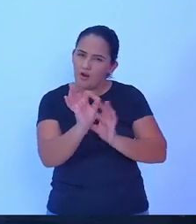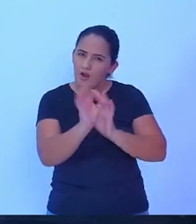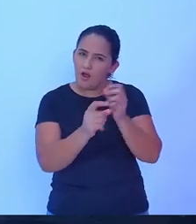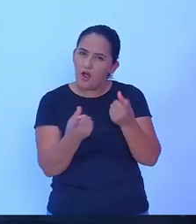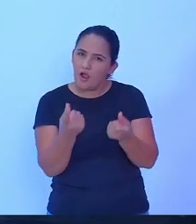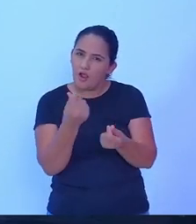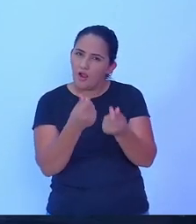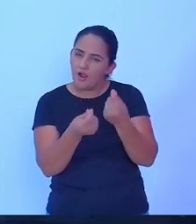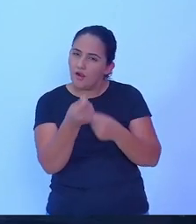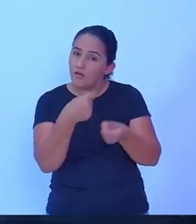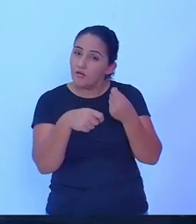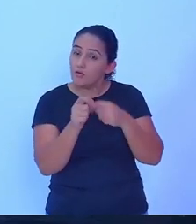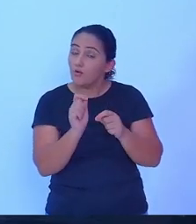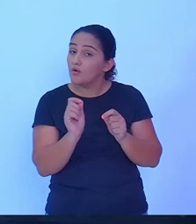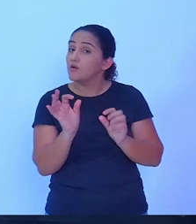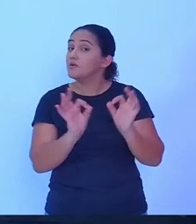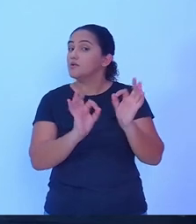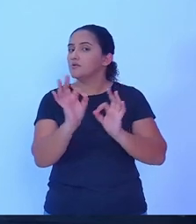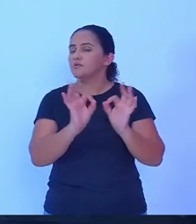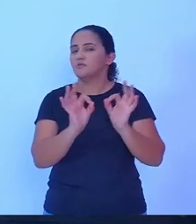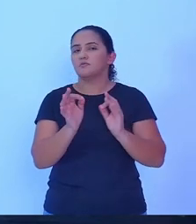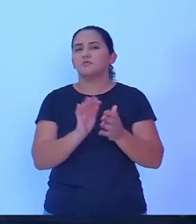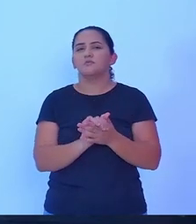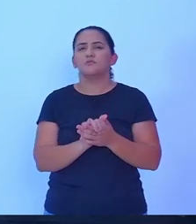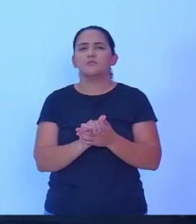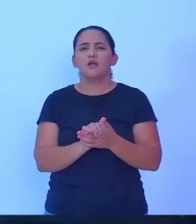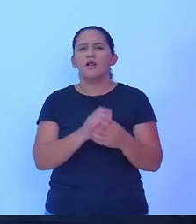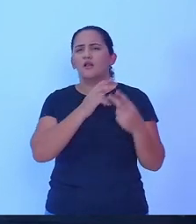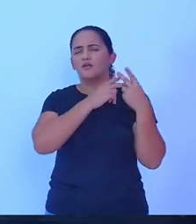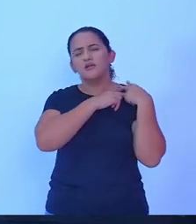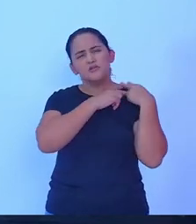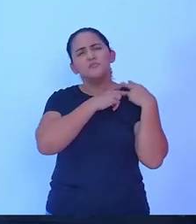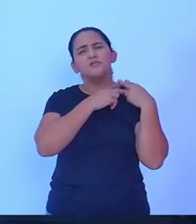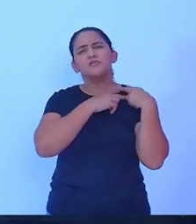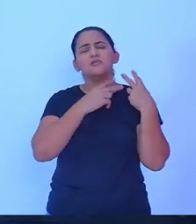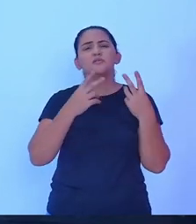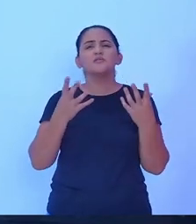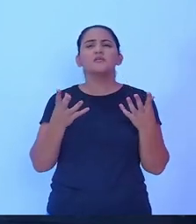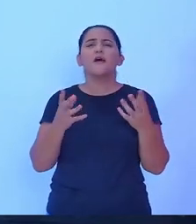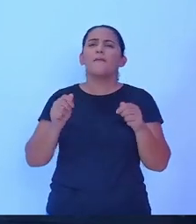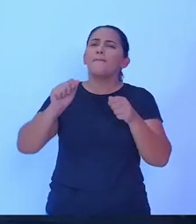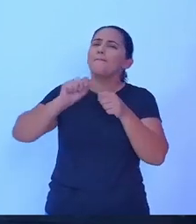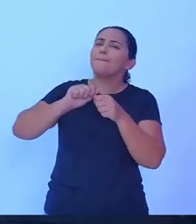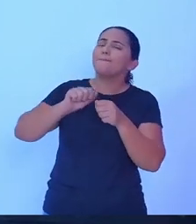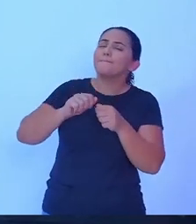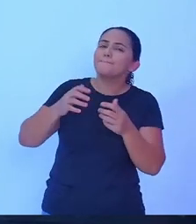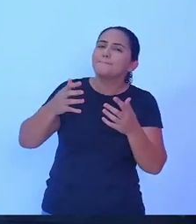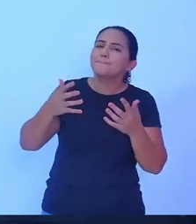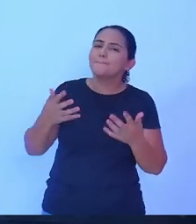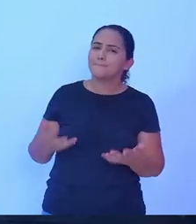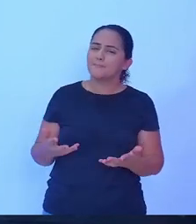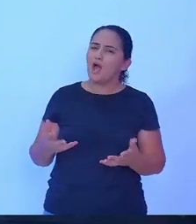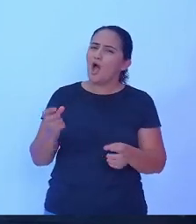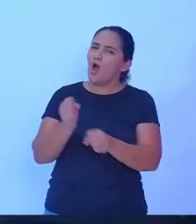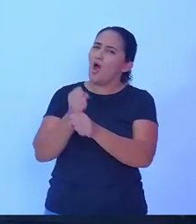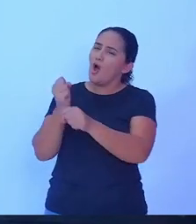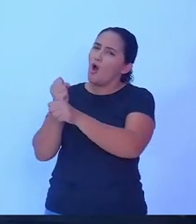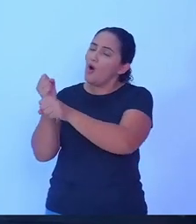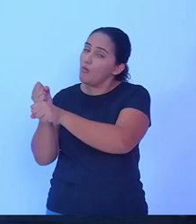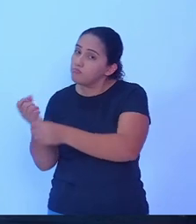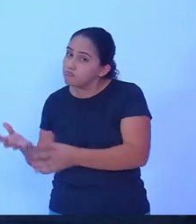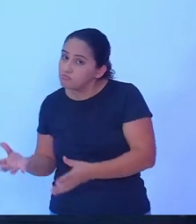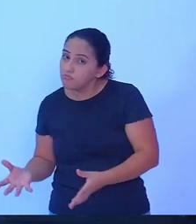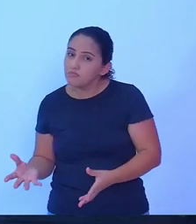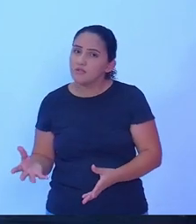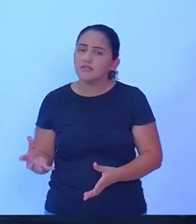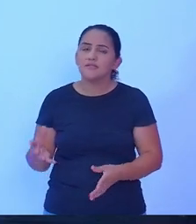aqui tenhamos a responsabilidade de fazer com que tenhamos obras também de